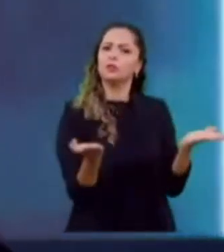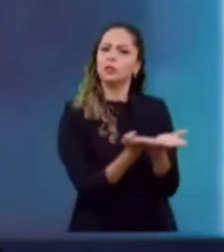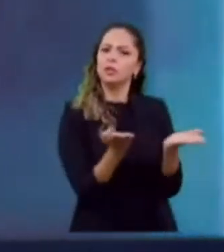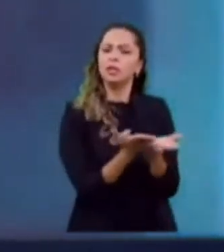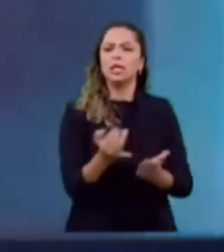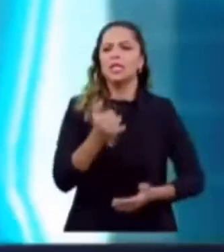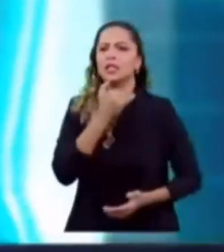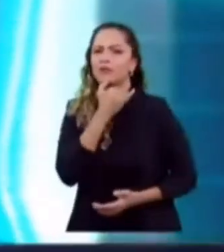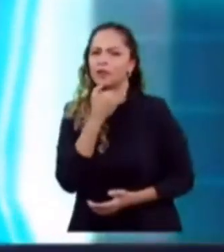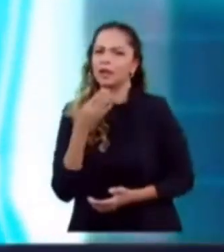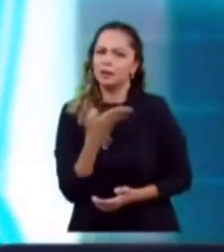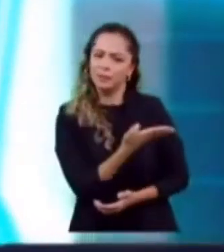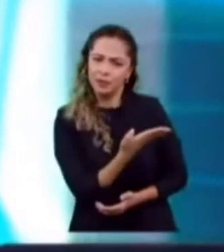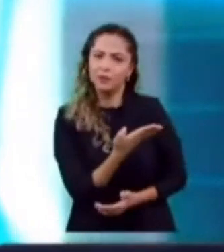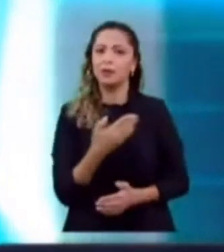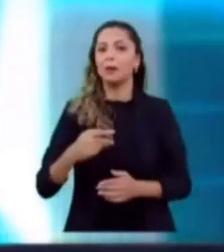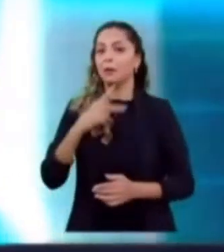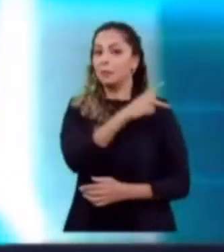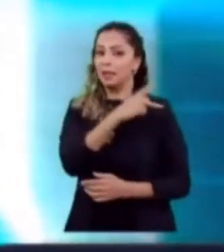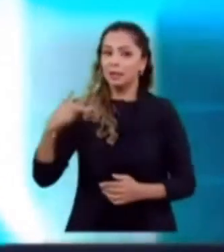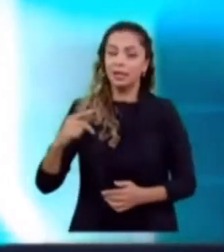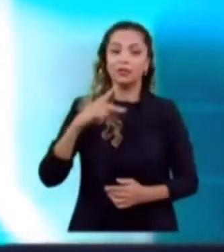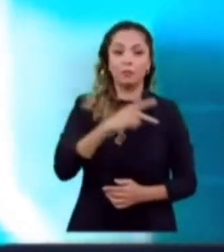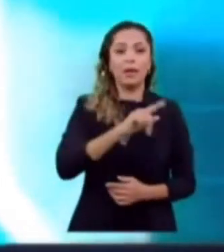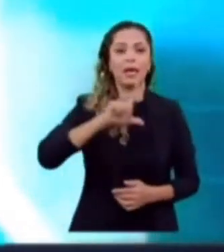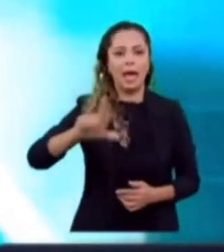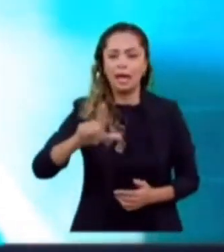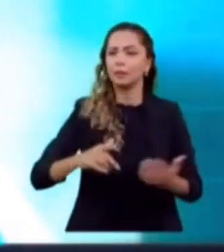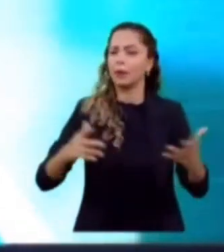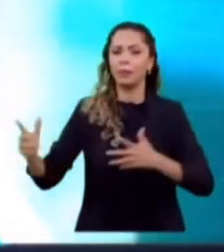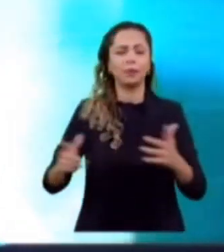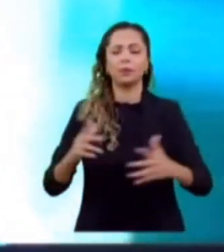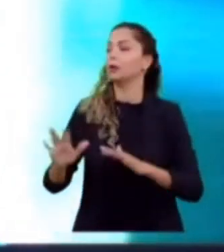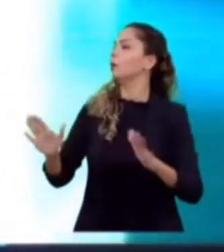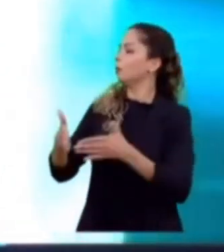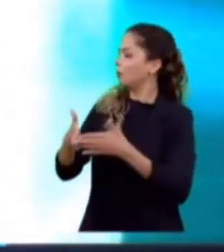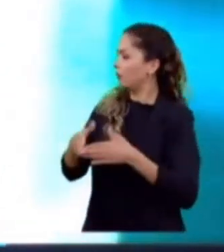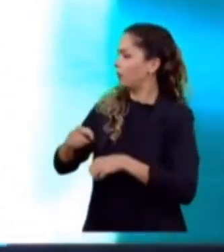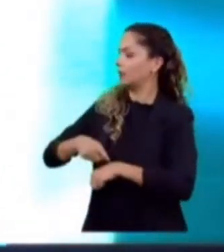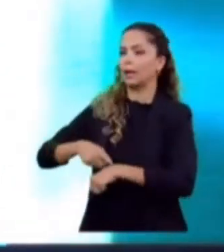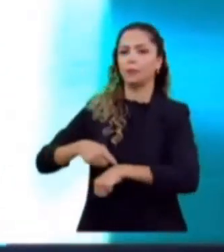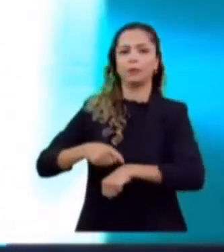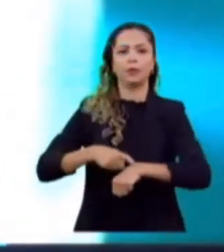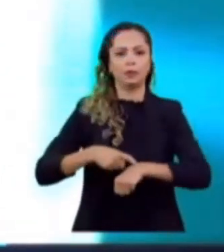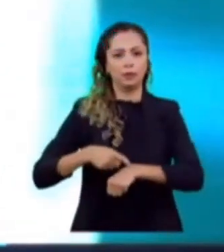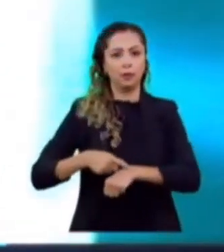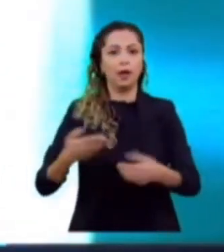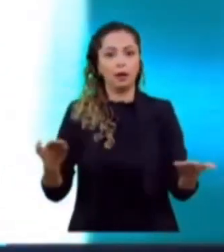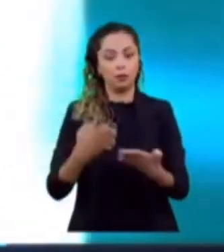presidente foi para o PTB, o PTB não é de direita, é um partido cristão. Por favor, o tempo, comentário, o candidato, dá.